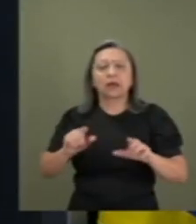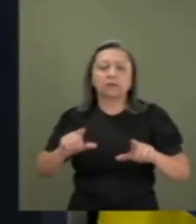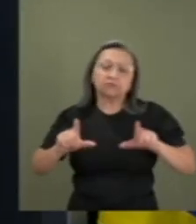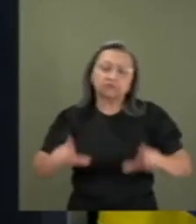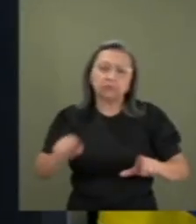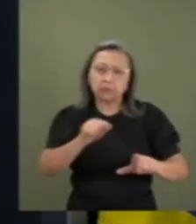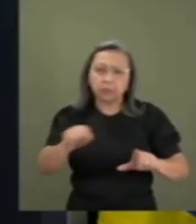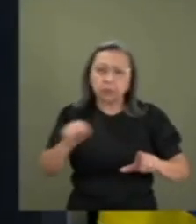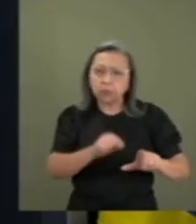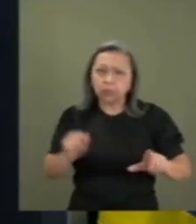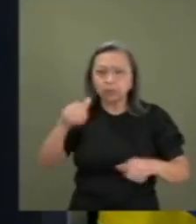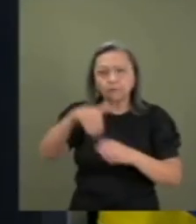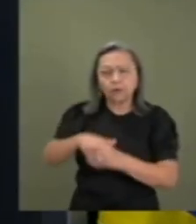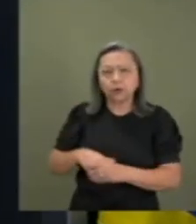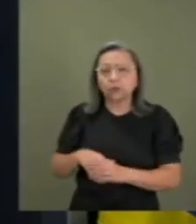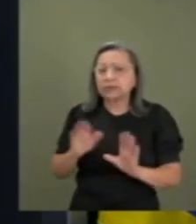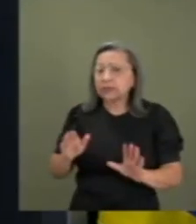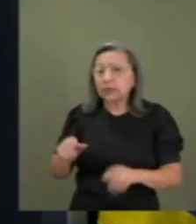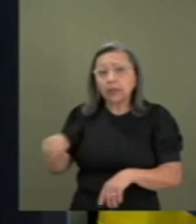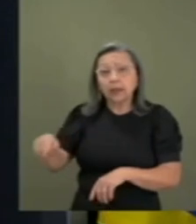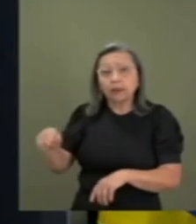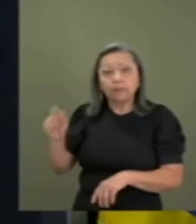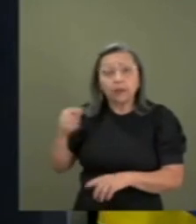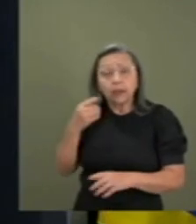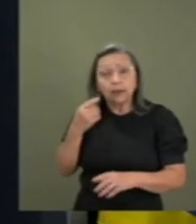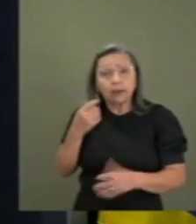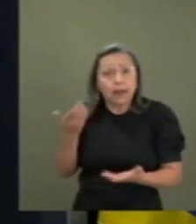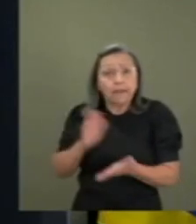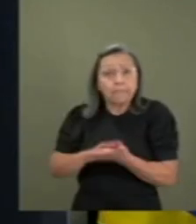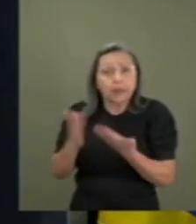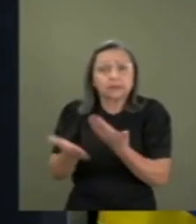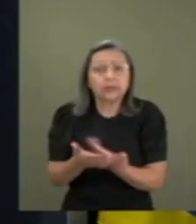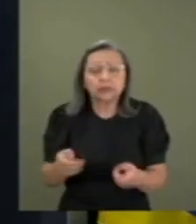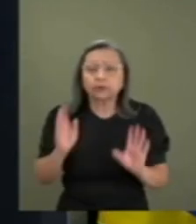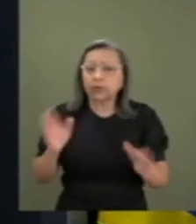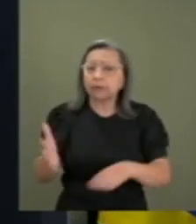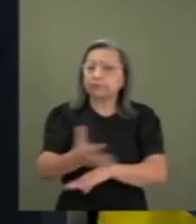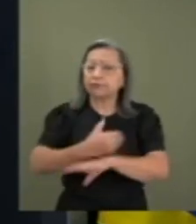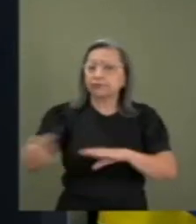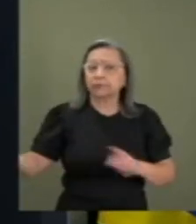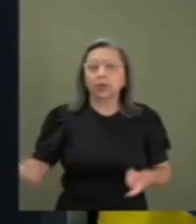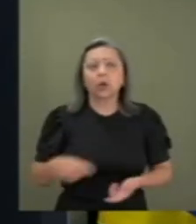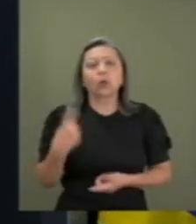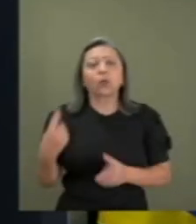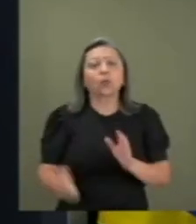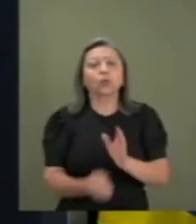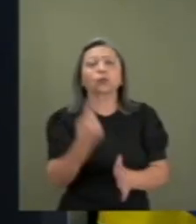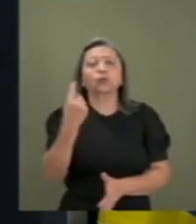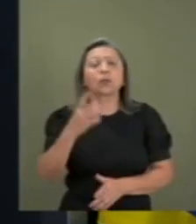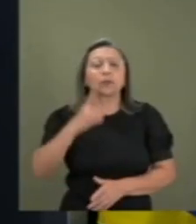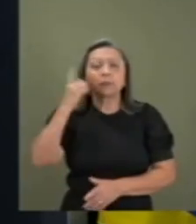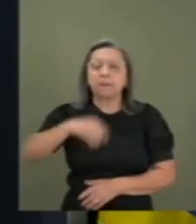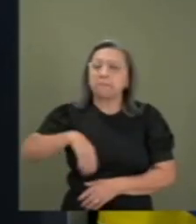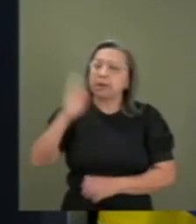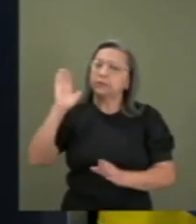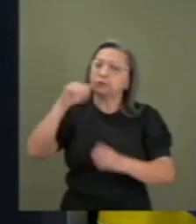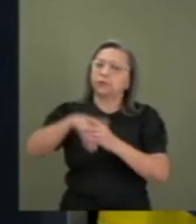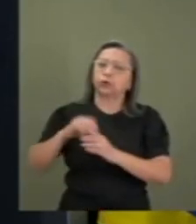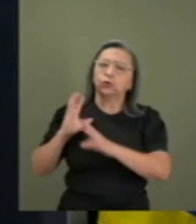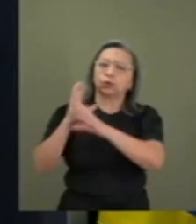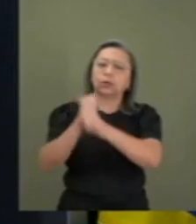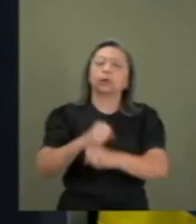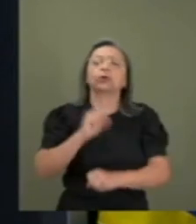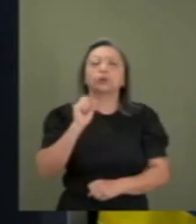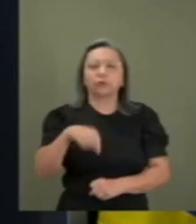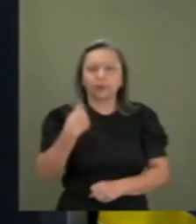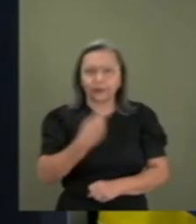desse tipo. O foi caçado por isso. Um dos deputados mais votados que nós